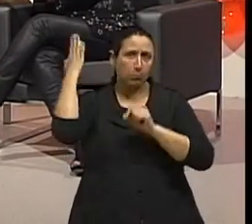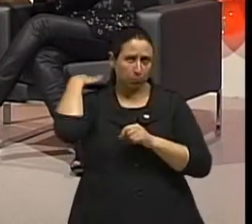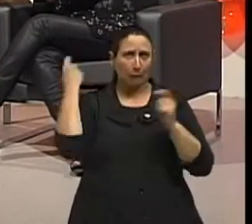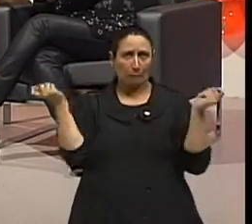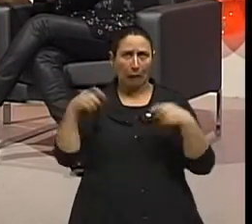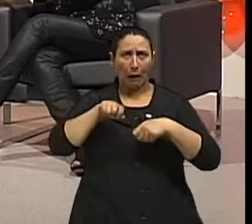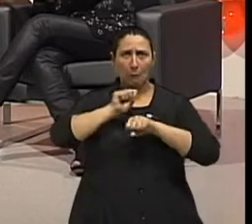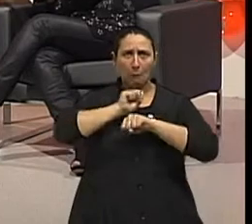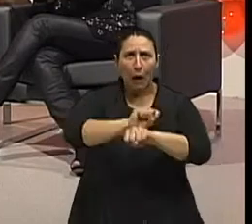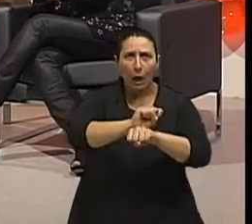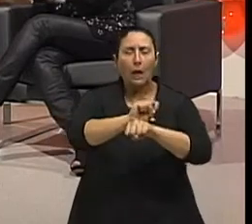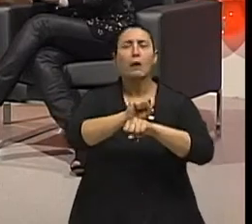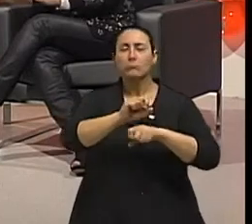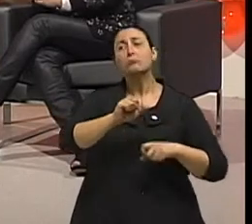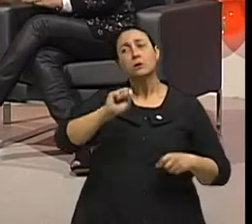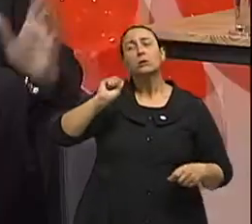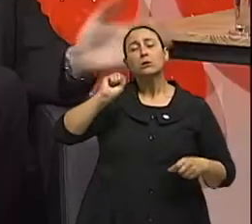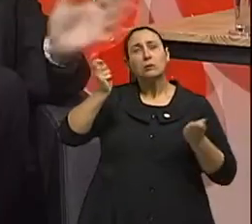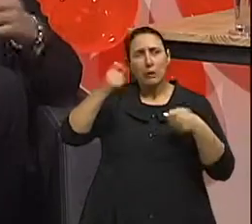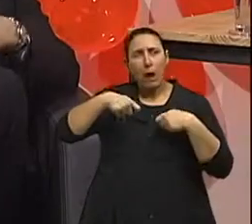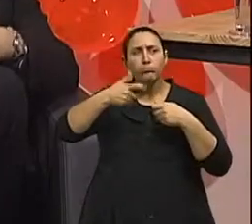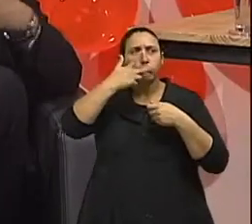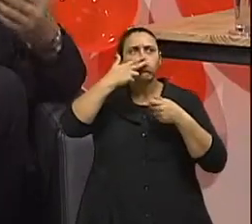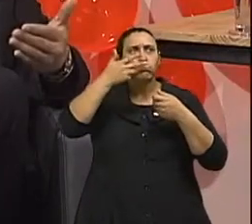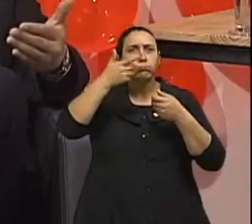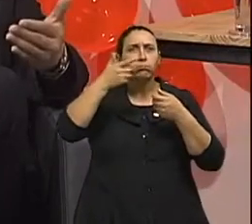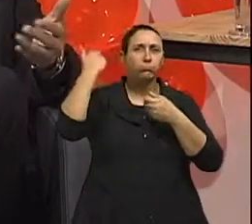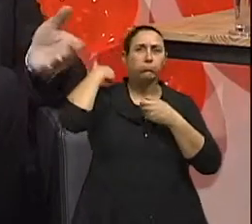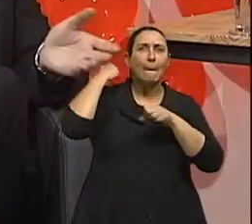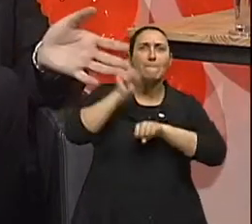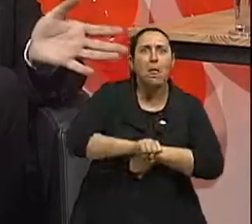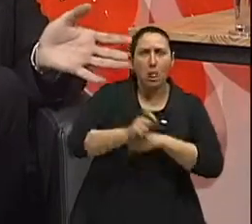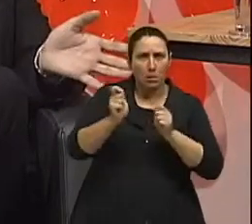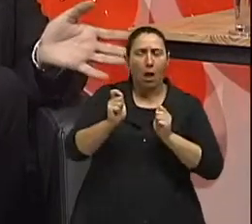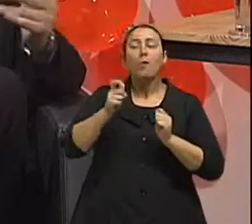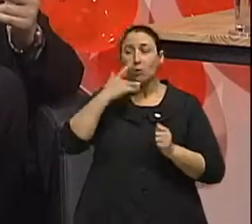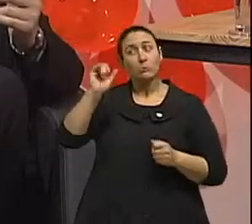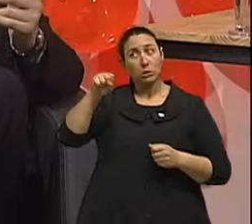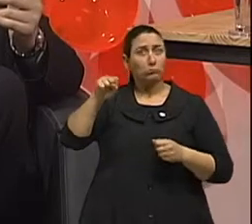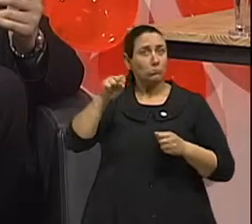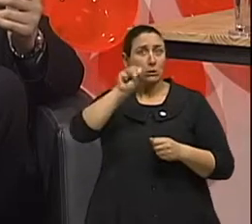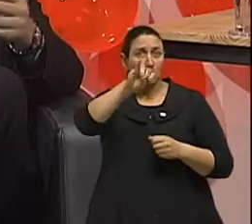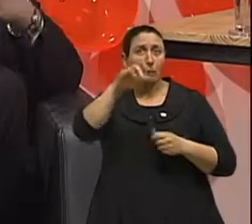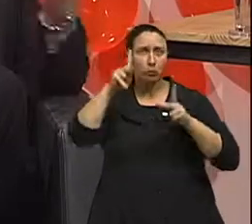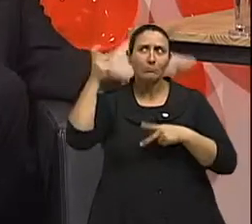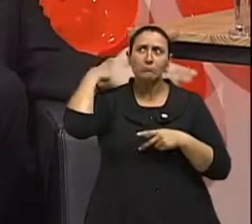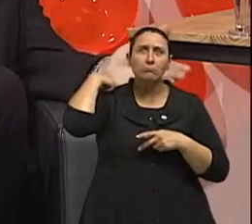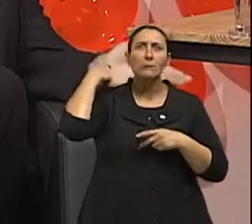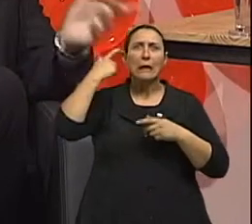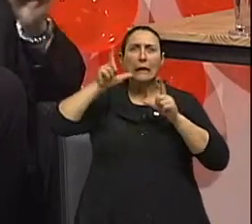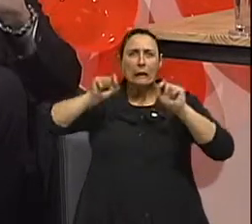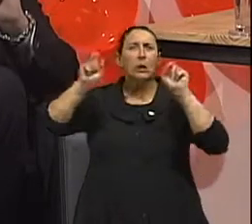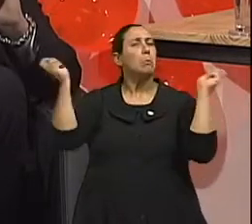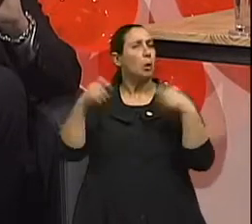ou não? Sim. Algumas vezes nós conseguimos fazer com que pacientes com câncer, mesmo em estágios bem avançados, possam viver vários anos convivendo